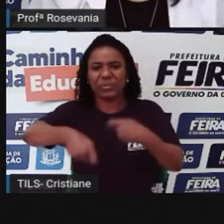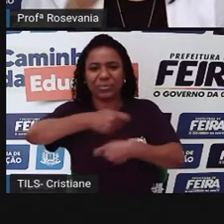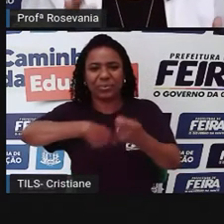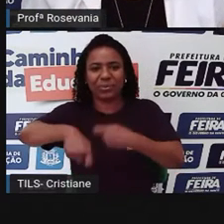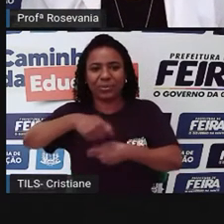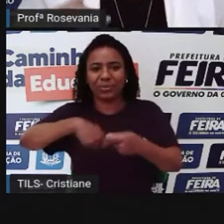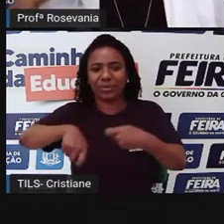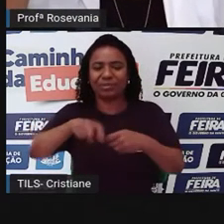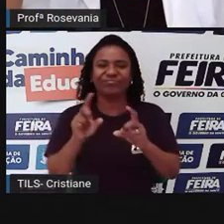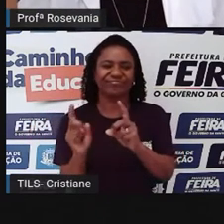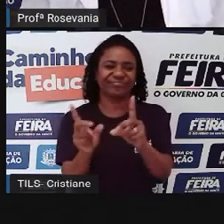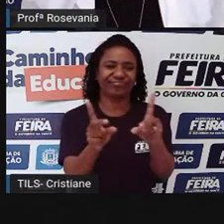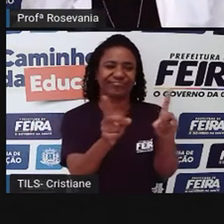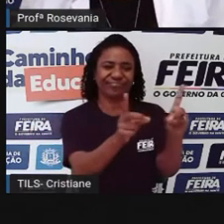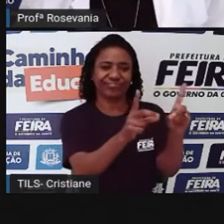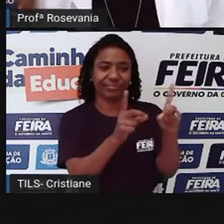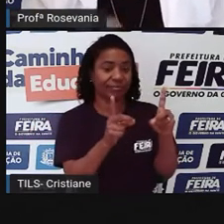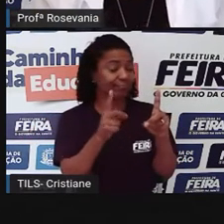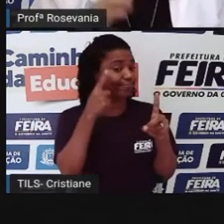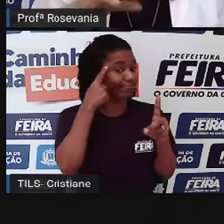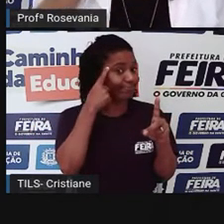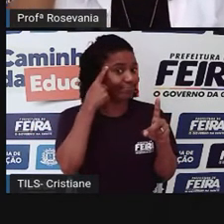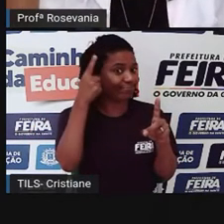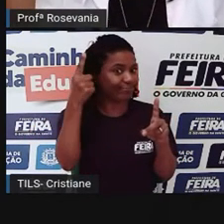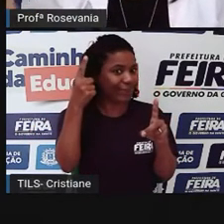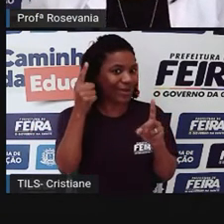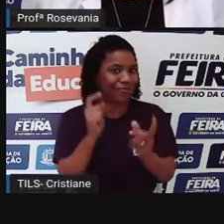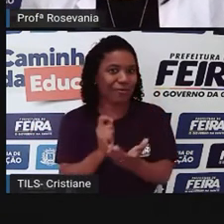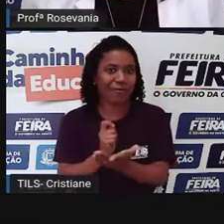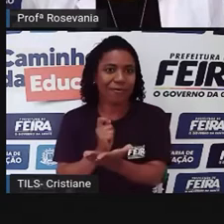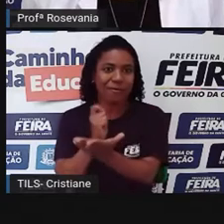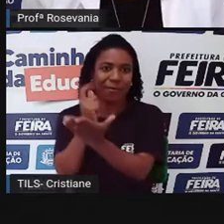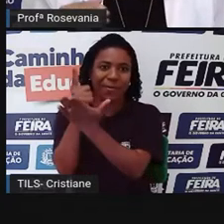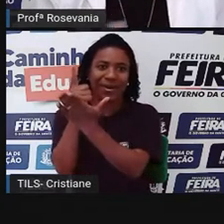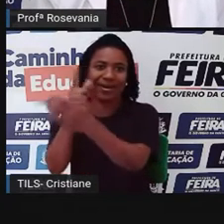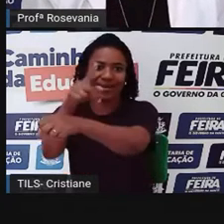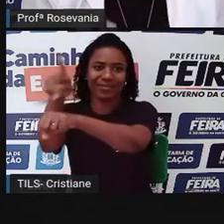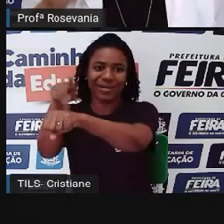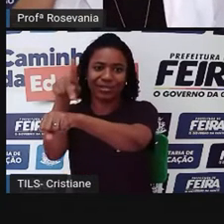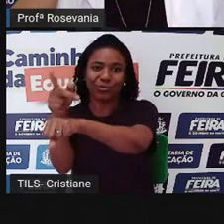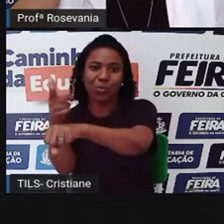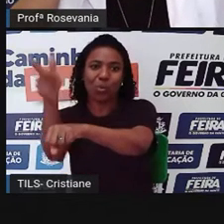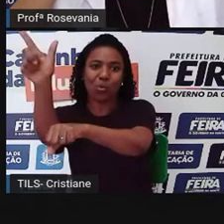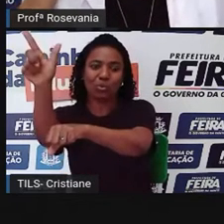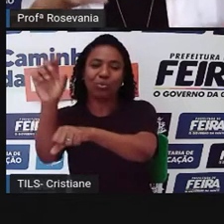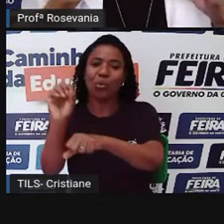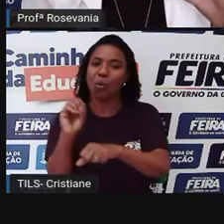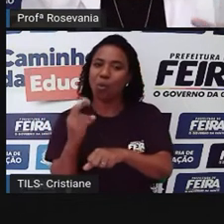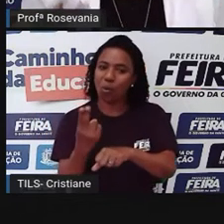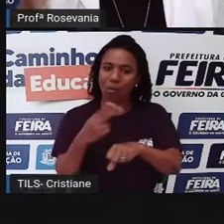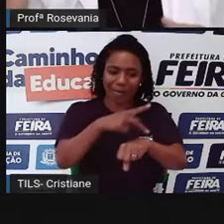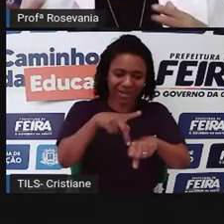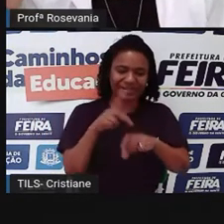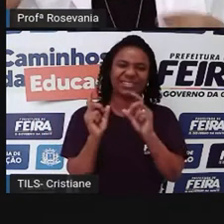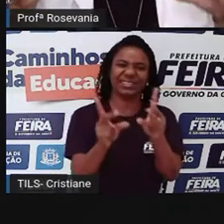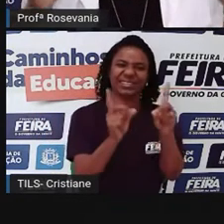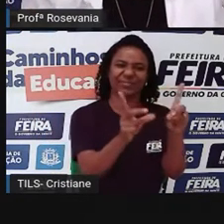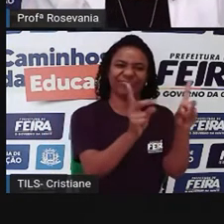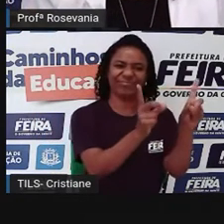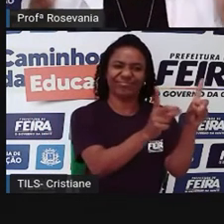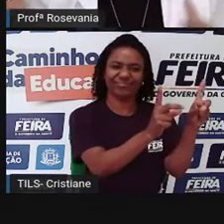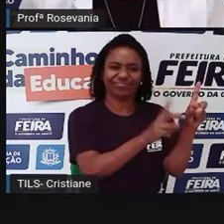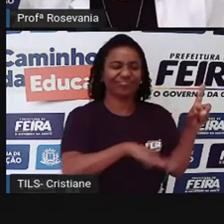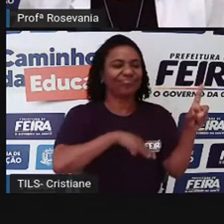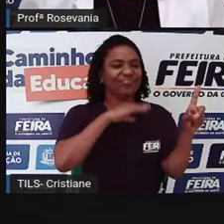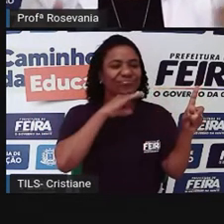país e já começa a comprar ou vender produtos para outros países. Então o comércio exterior nada mais é do que a venda ou troca de